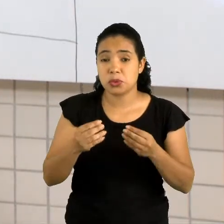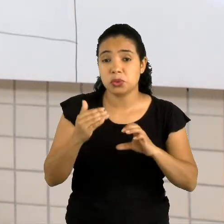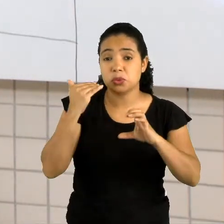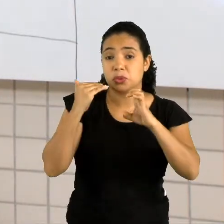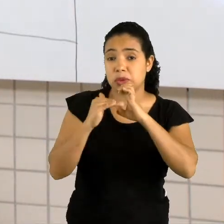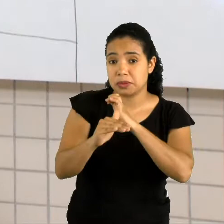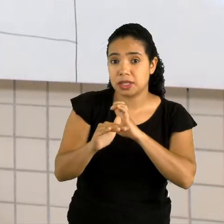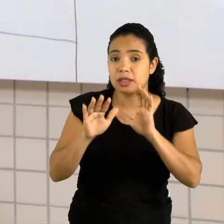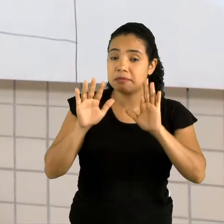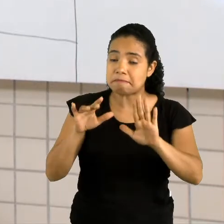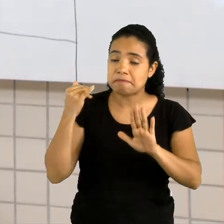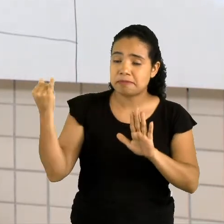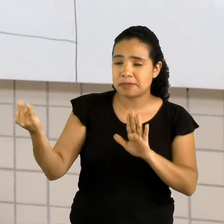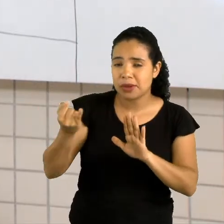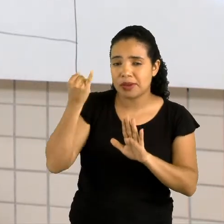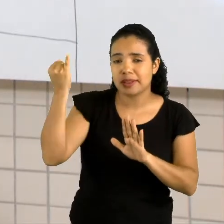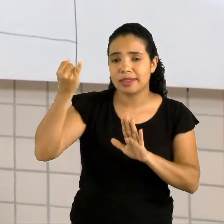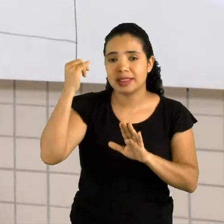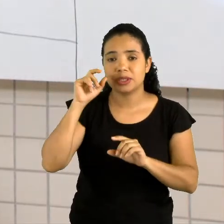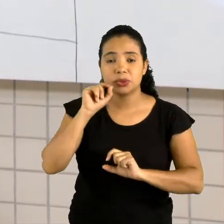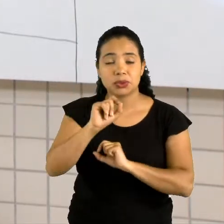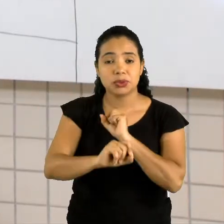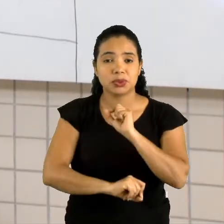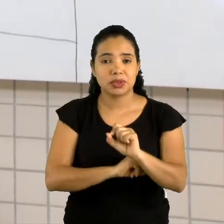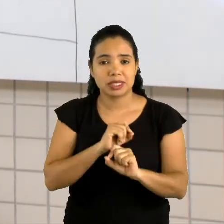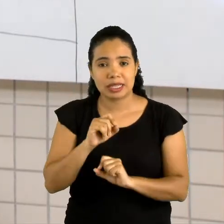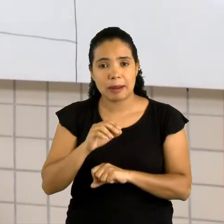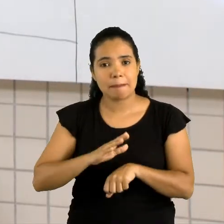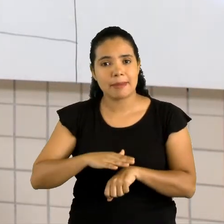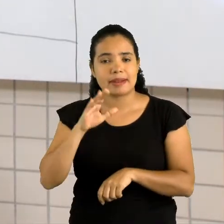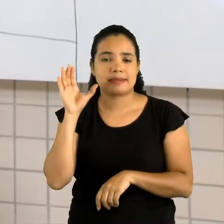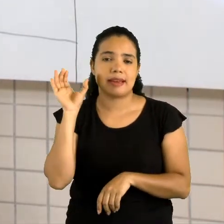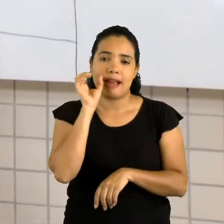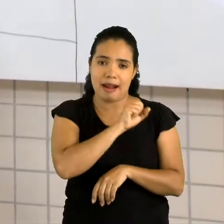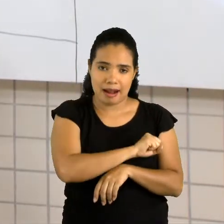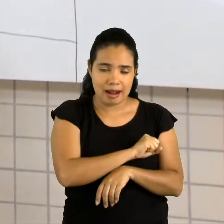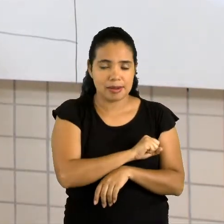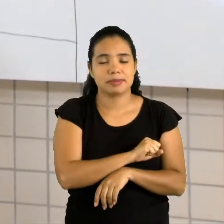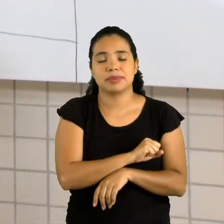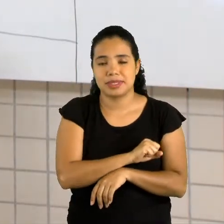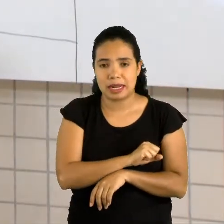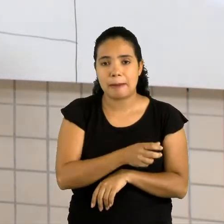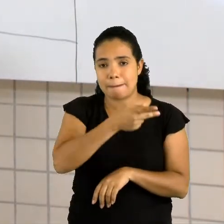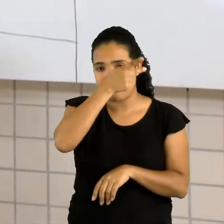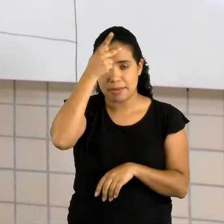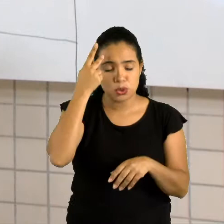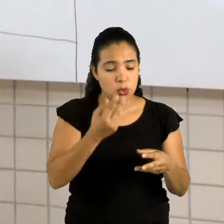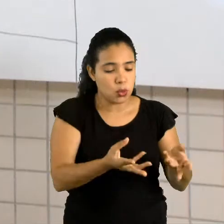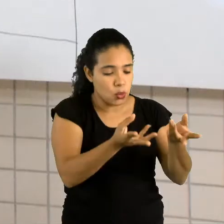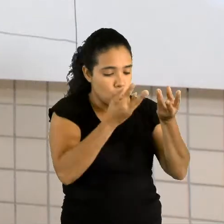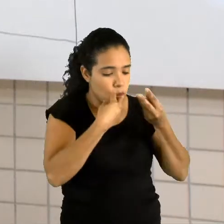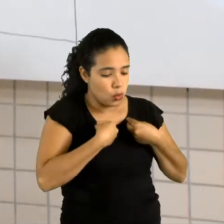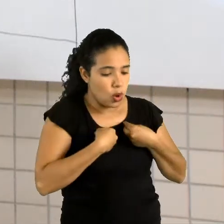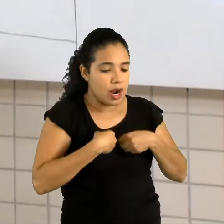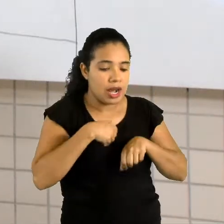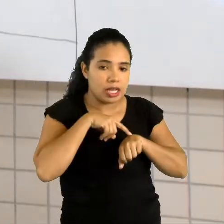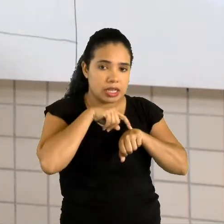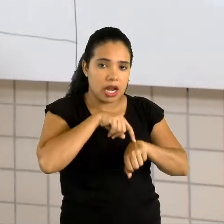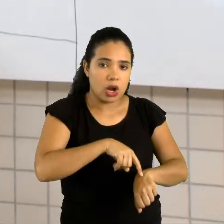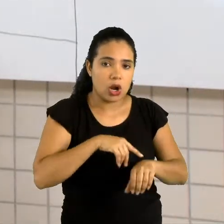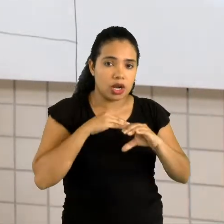E é importante a gente se comunicar, até porque ele é bem mais rápido e a pessoa recebe na hora que você envia.